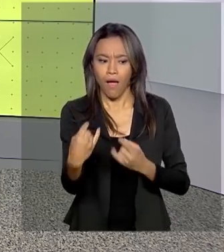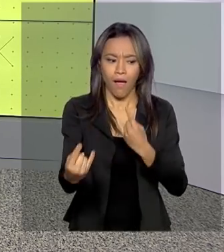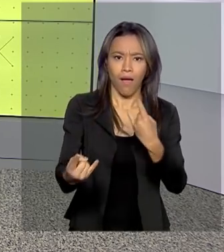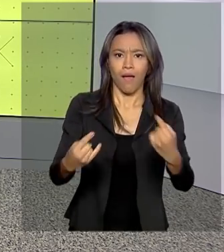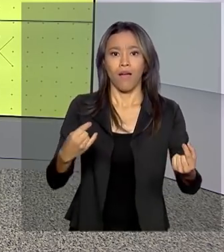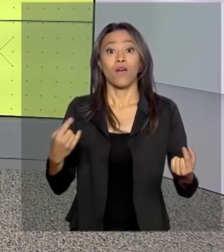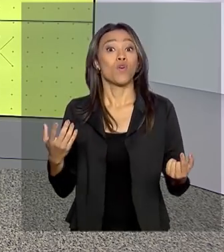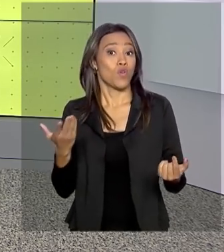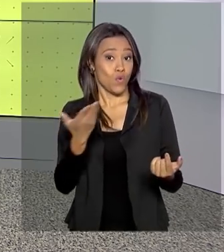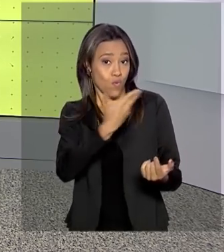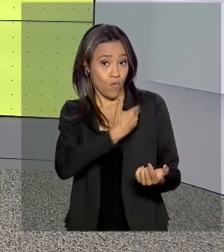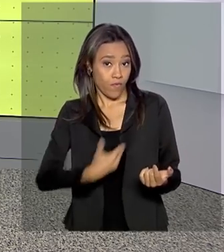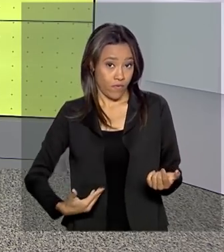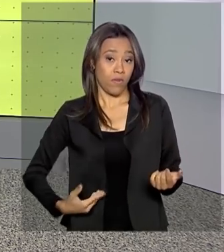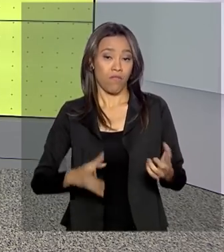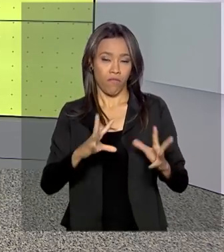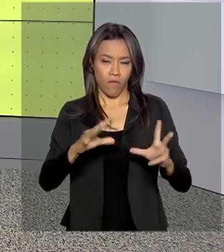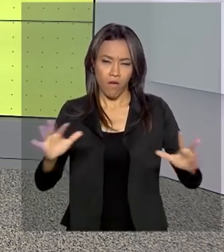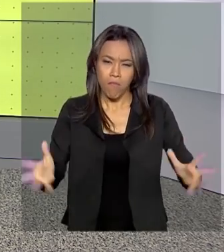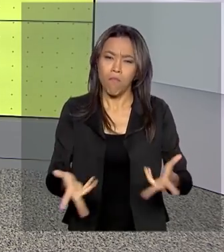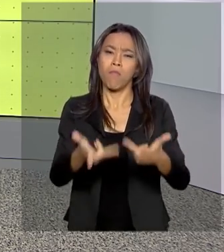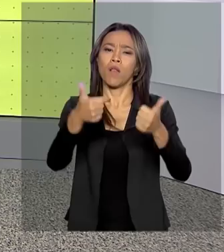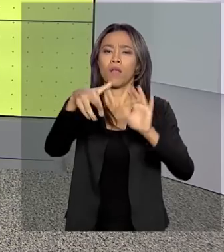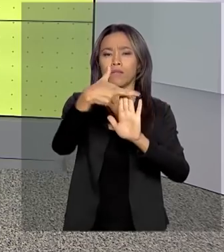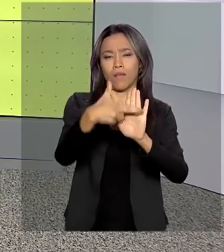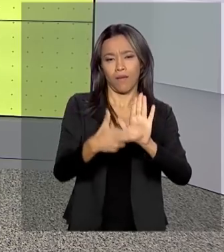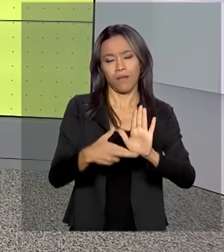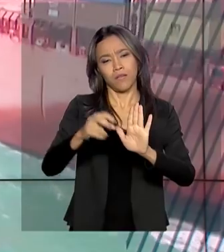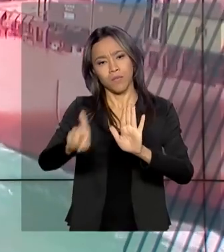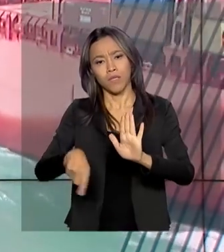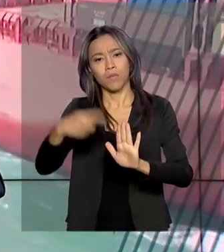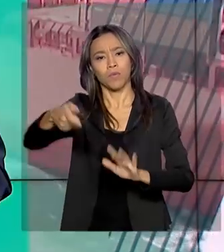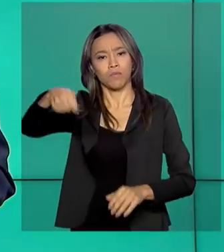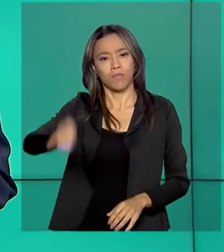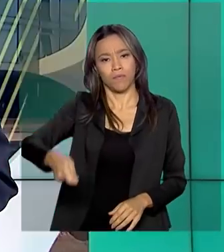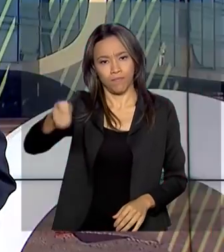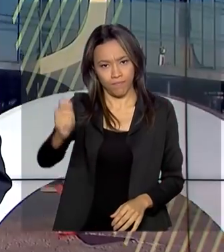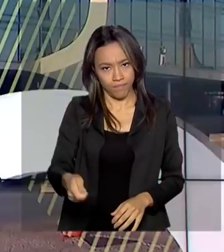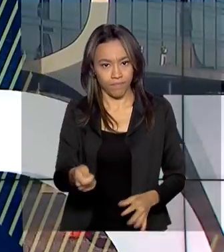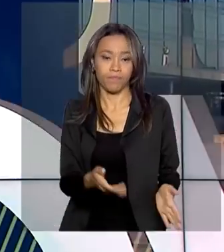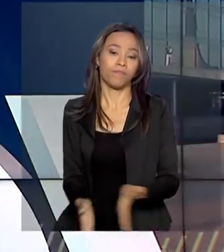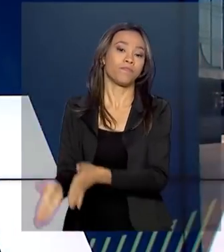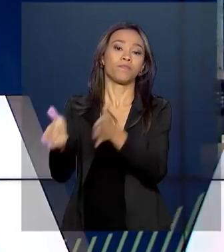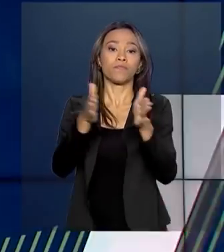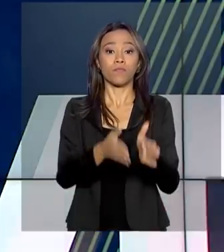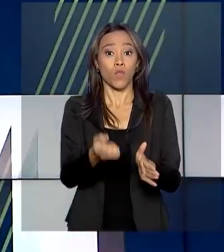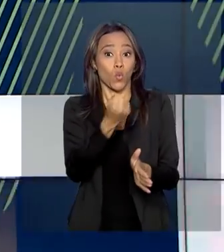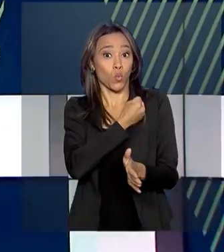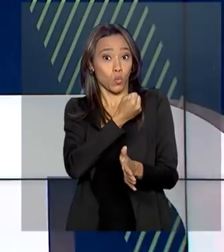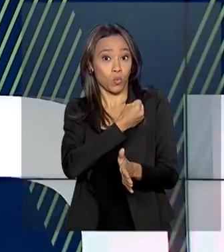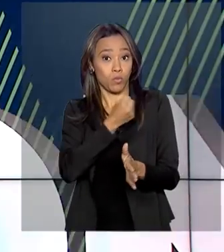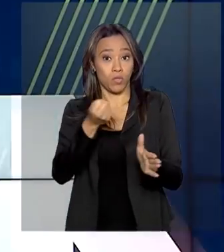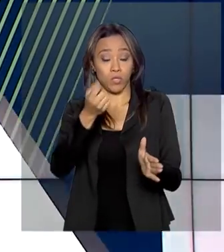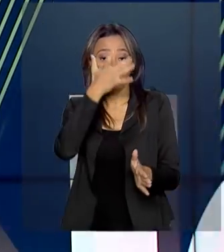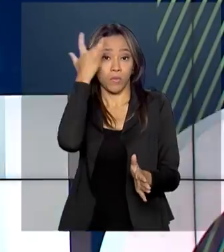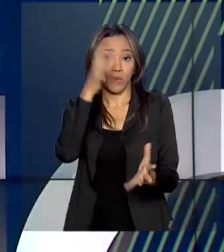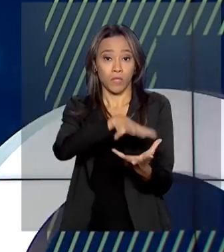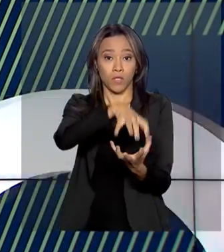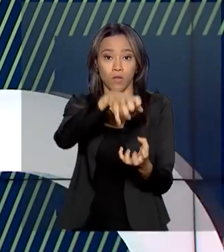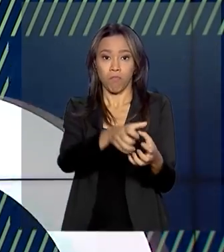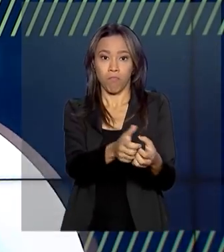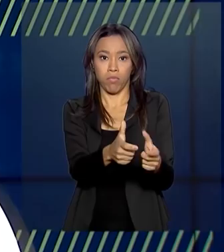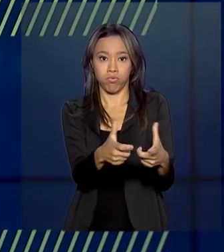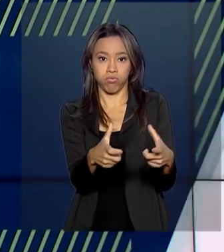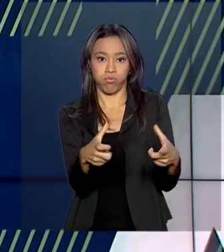aperfeiçoar as regras para as novas rodadas de leilão. O número de idosos tem crescido a cada ano no Brasil